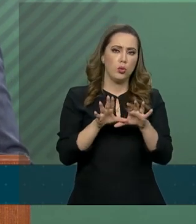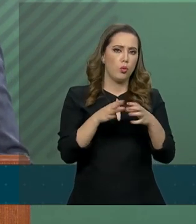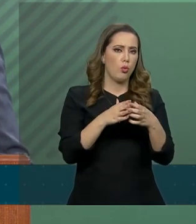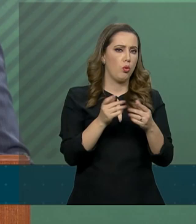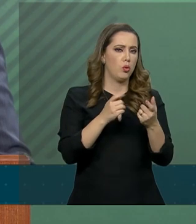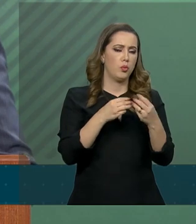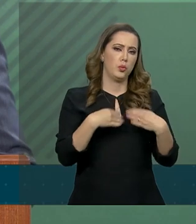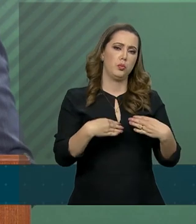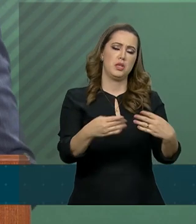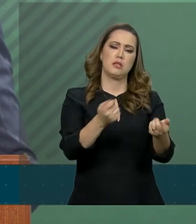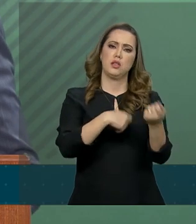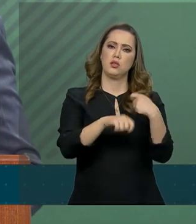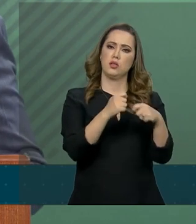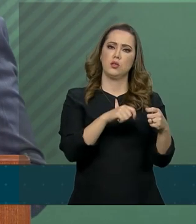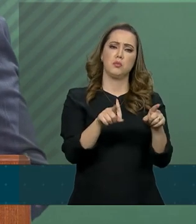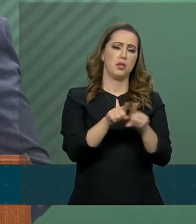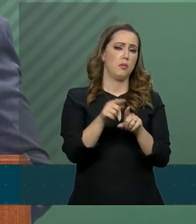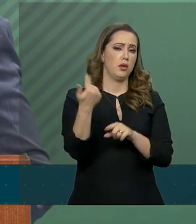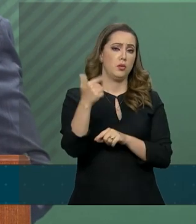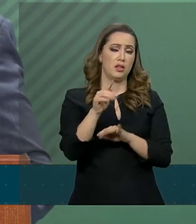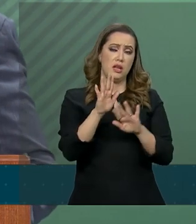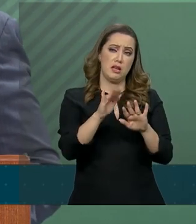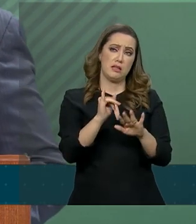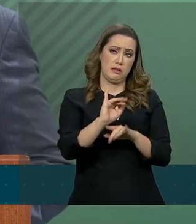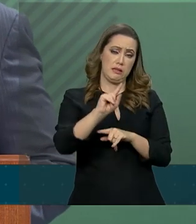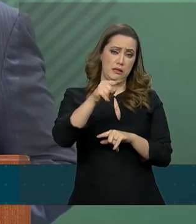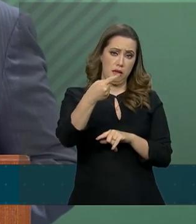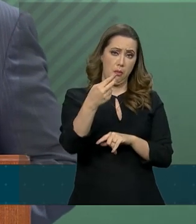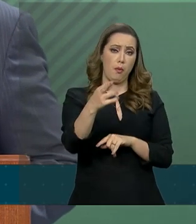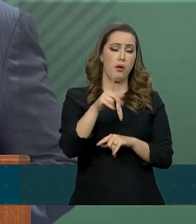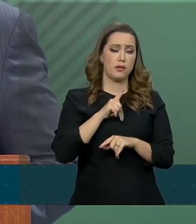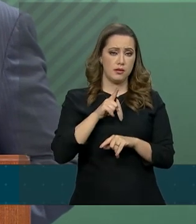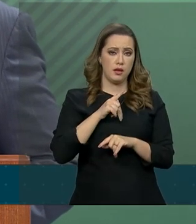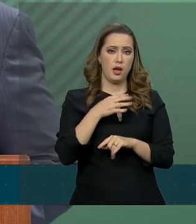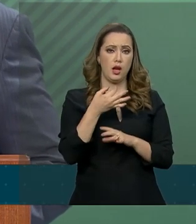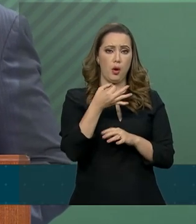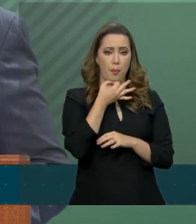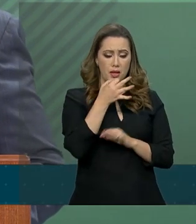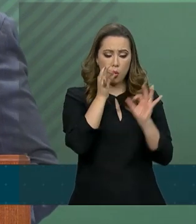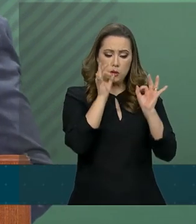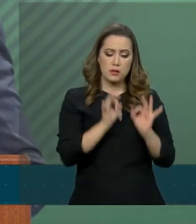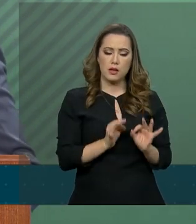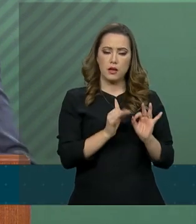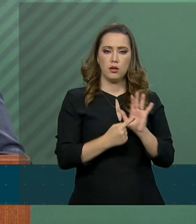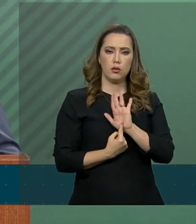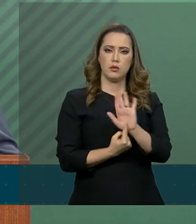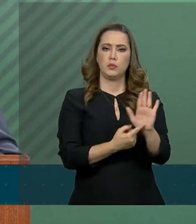Ministério da Economia. Quando a tivermos, nós teremos o maior prazer de elevar cada um de vocês.